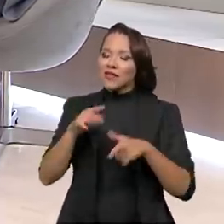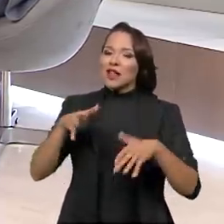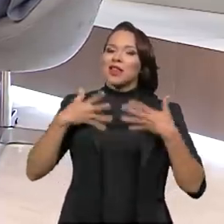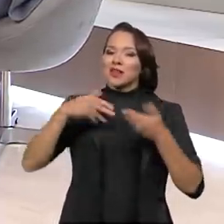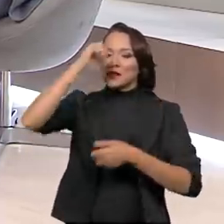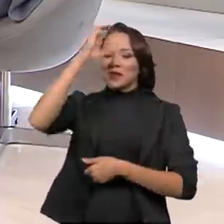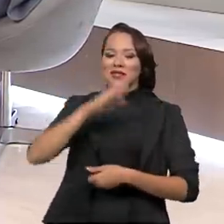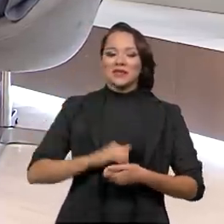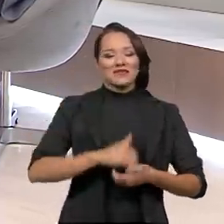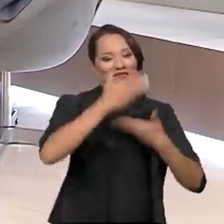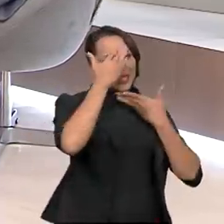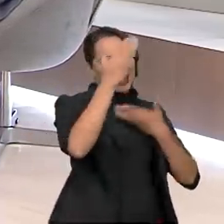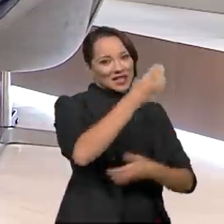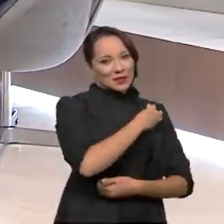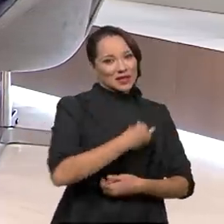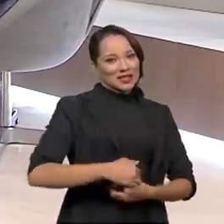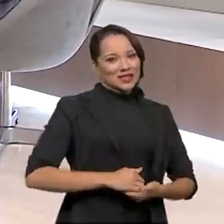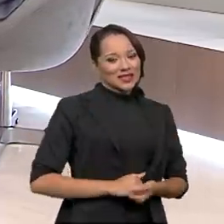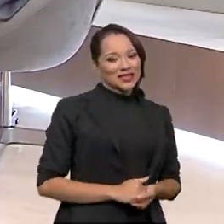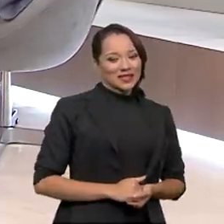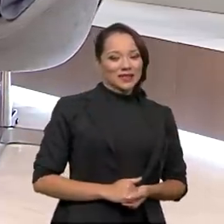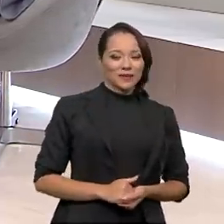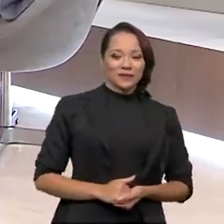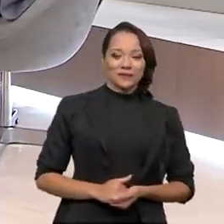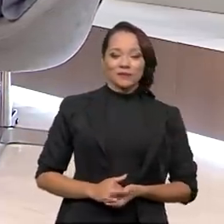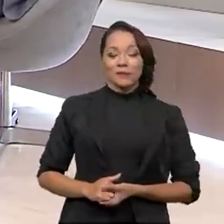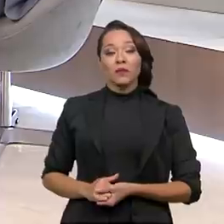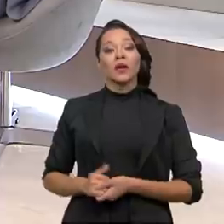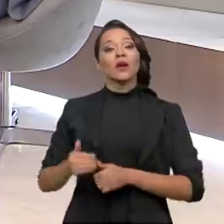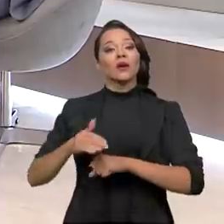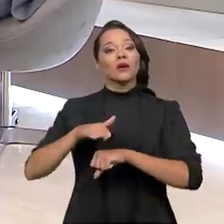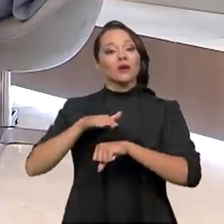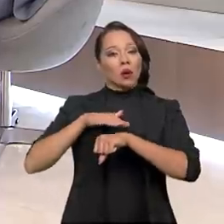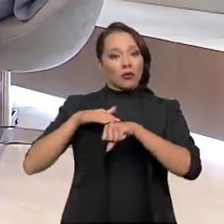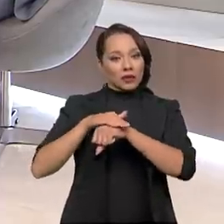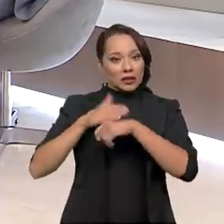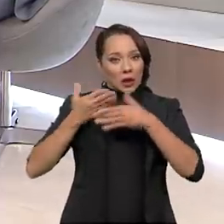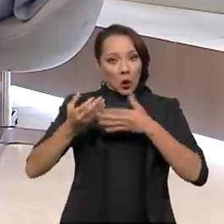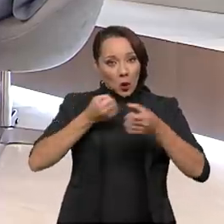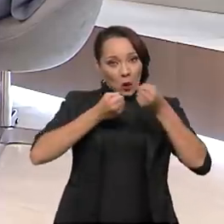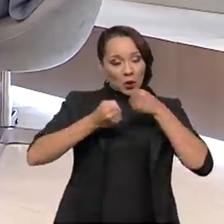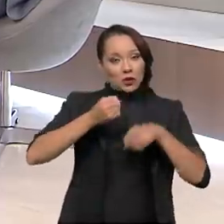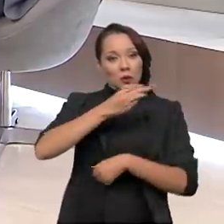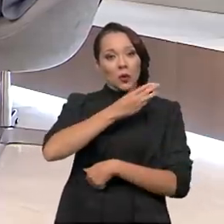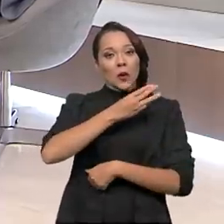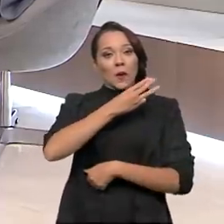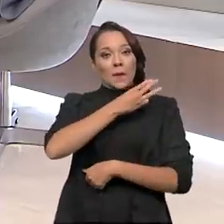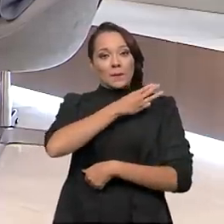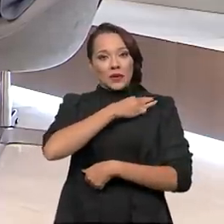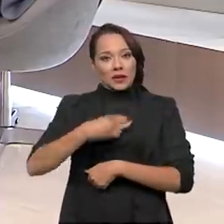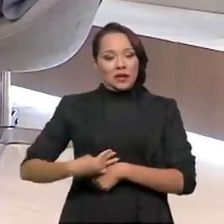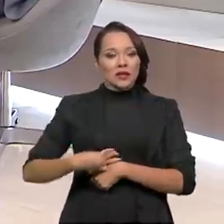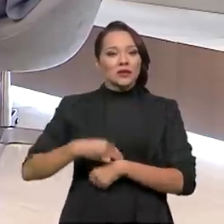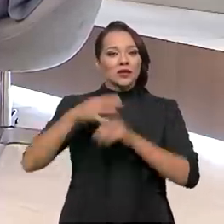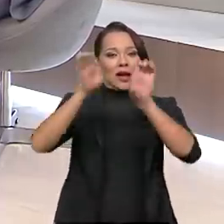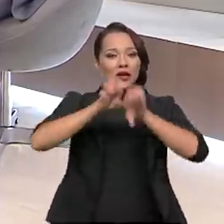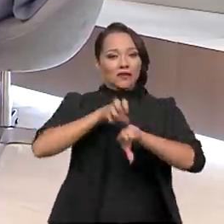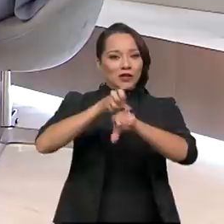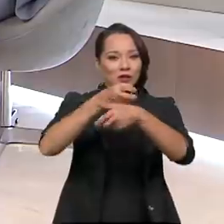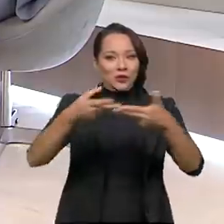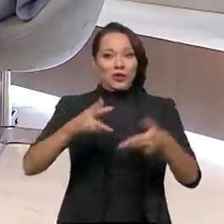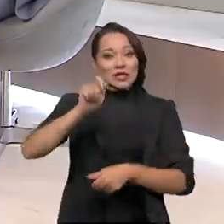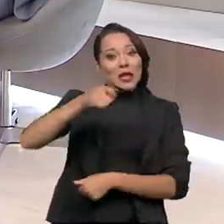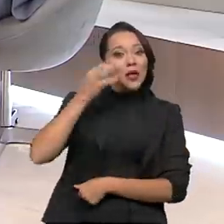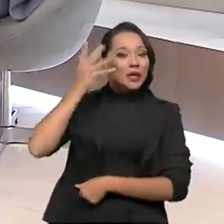alegria para o Brasil. Obrigado, ministro. Eu conversei com o ministro da Infraestrutura, Tarcísio Gomes de Freitas. E se